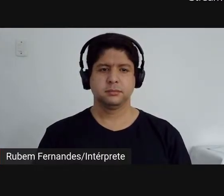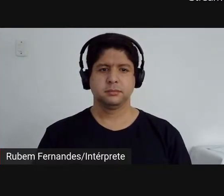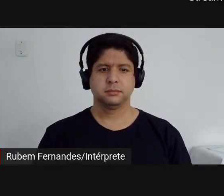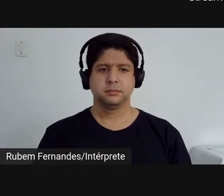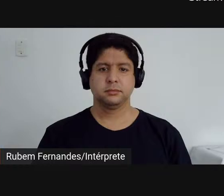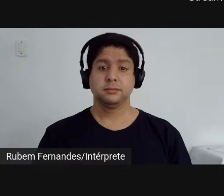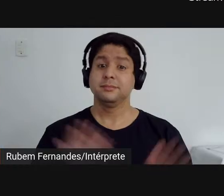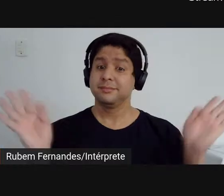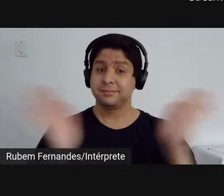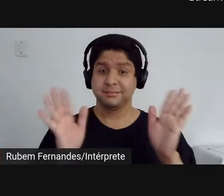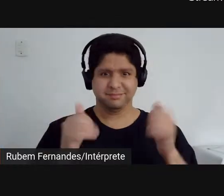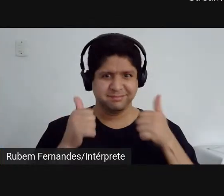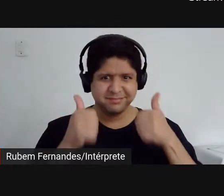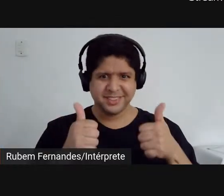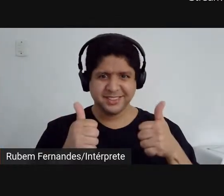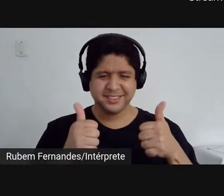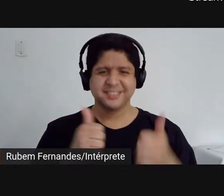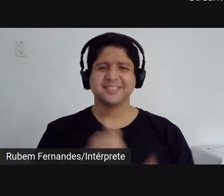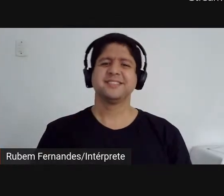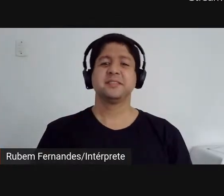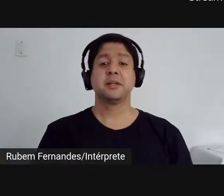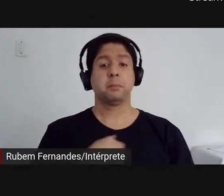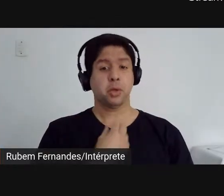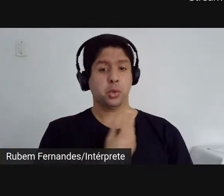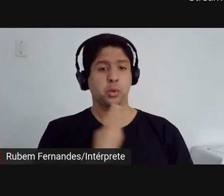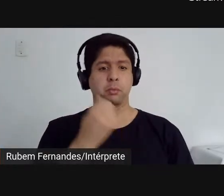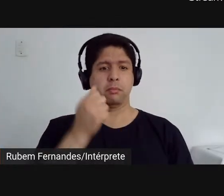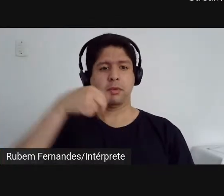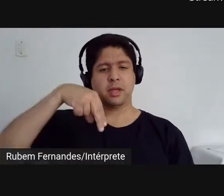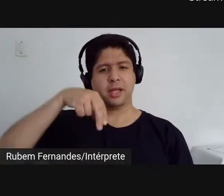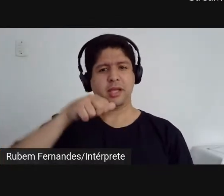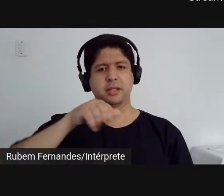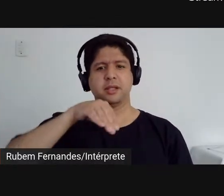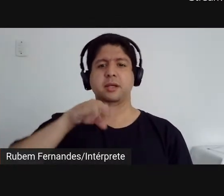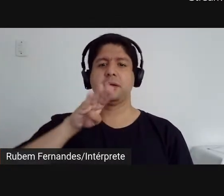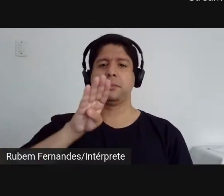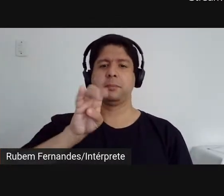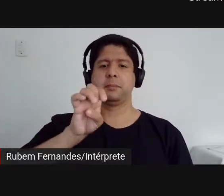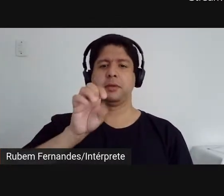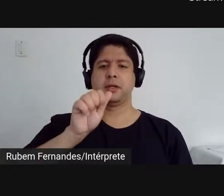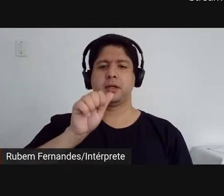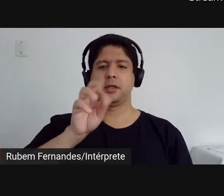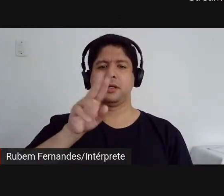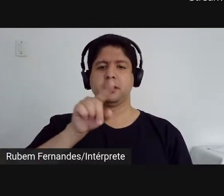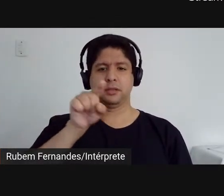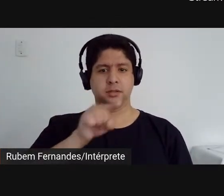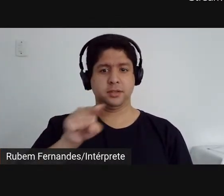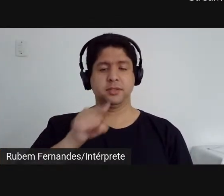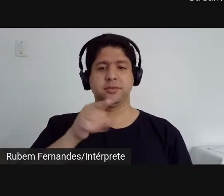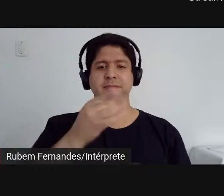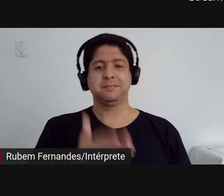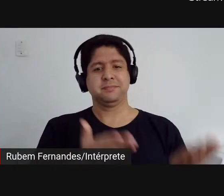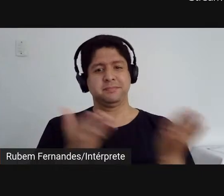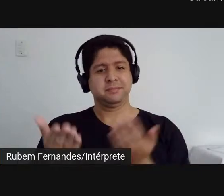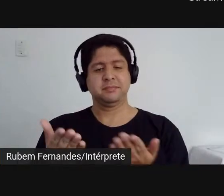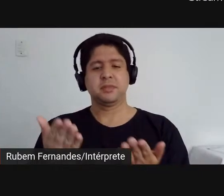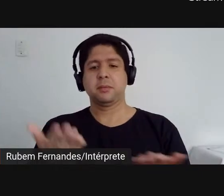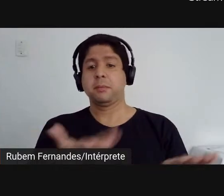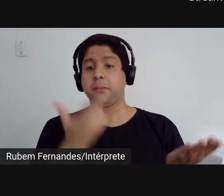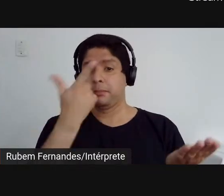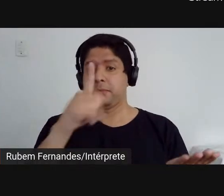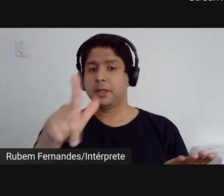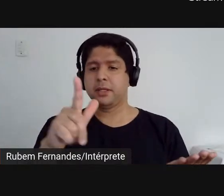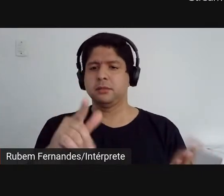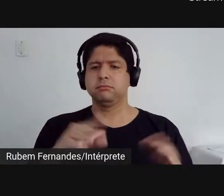Olá, meu nome é Ana Betriz e sejam bem-vindos a mais uma mesa do curso de formação